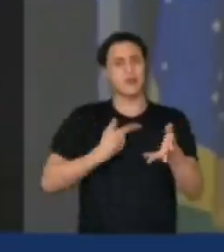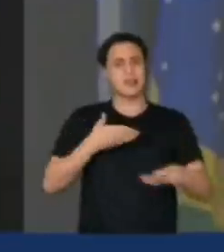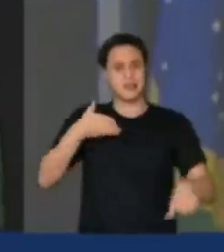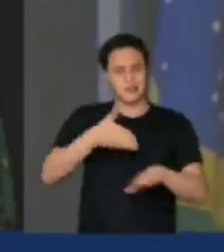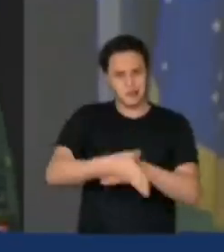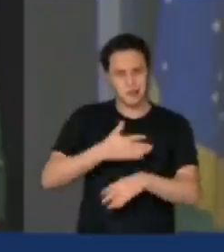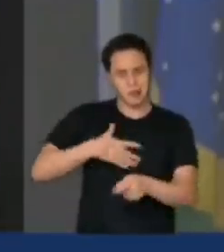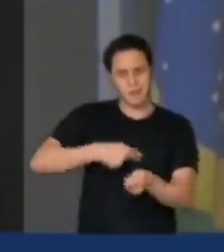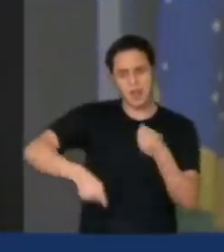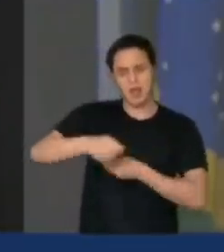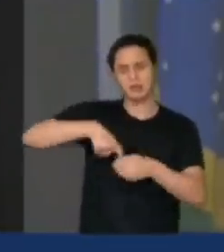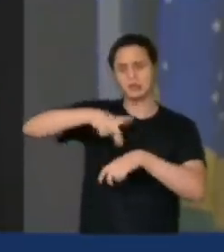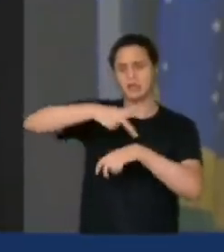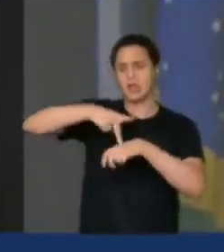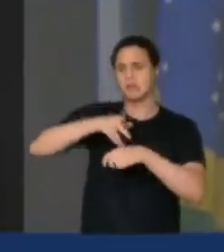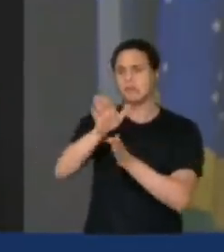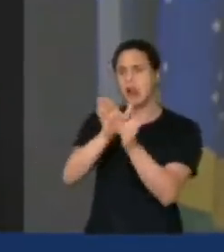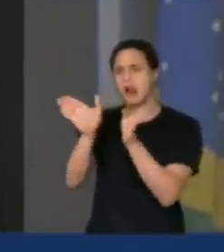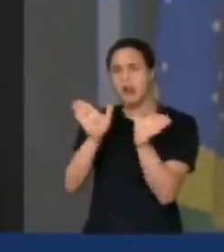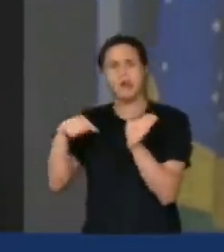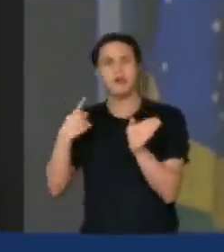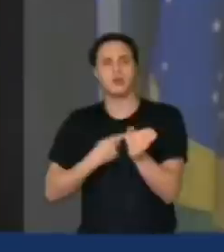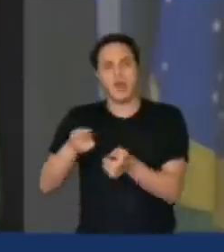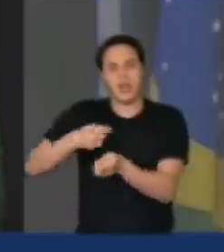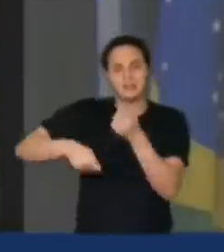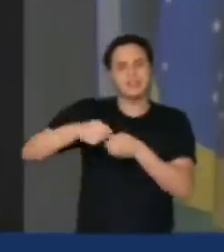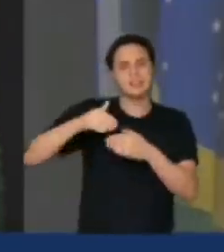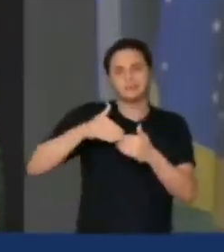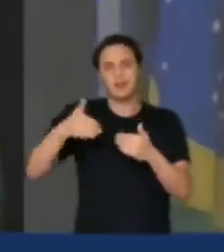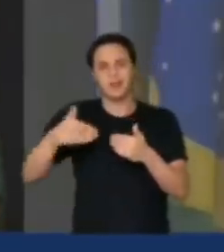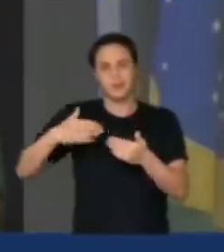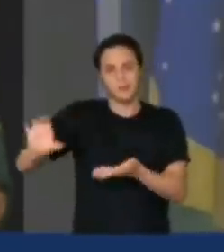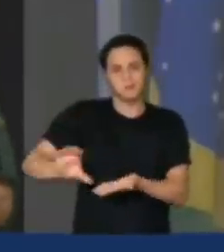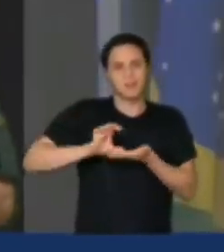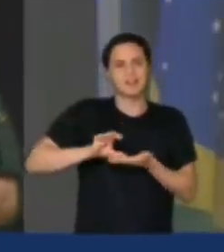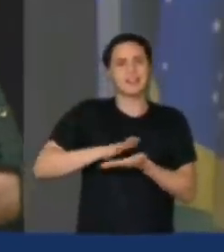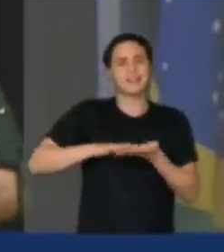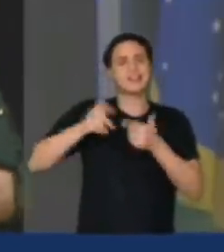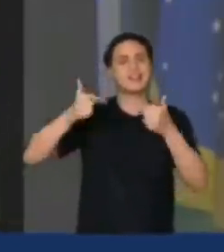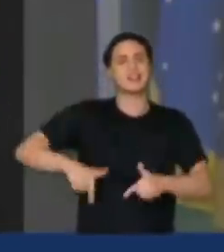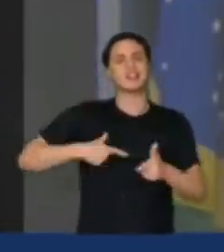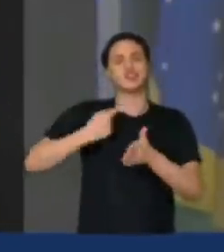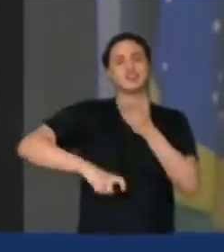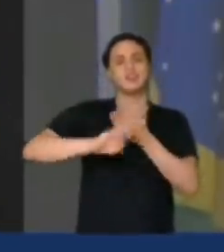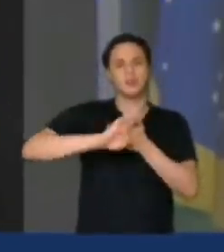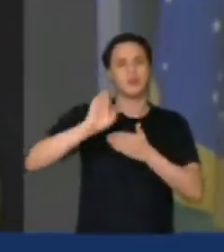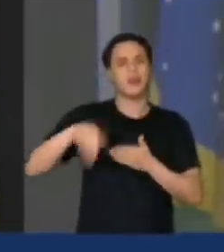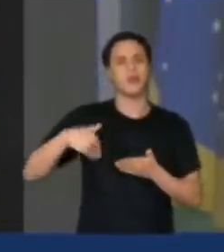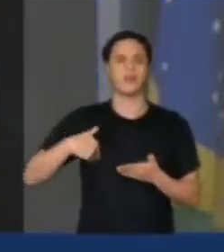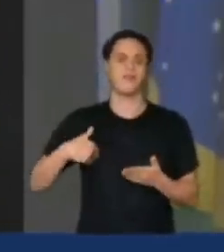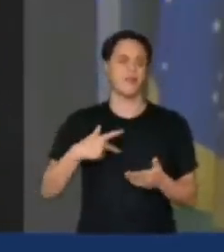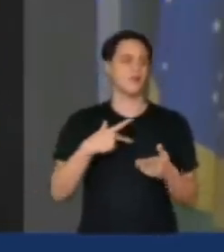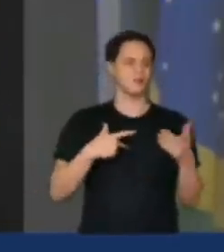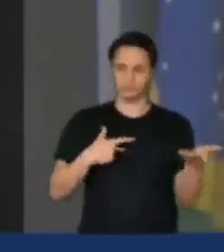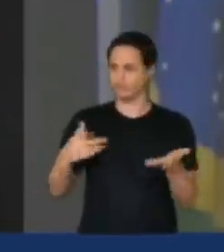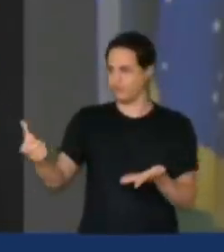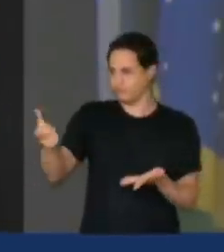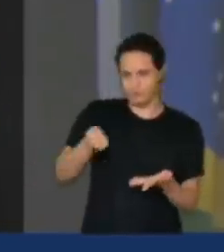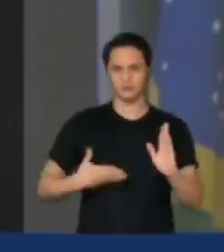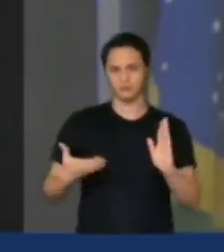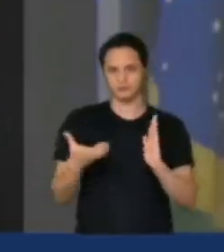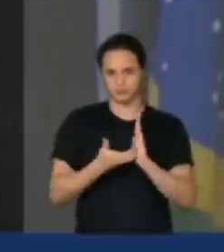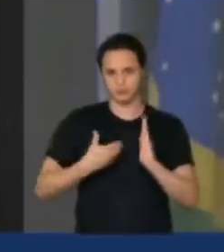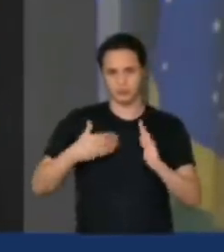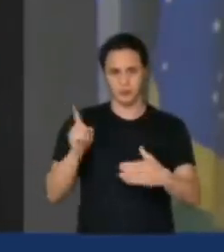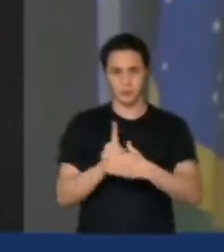internacional, para que a gente garanta uma receita extra para o Brasil, sem gerar tributação, ou seja, é o ganha-ganha, todos vão ganhar com essa nova